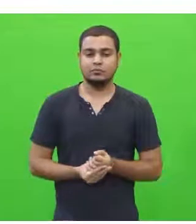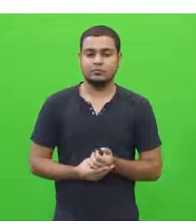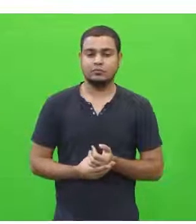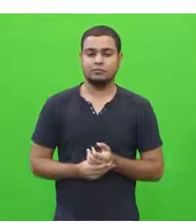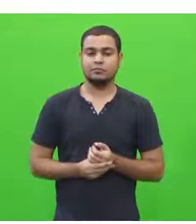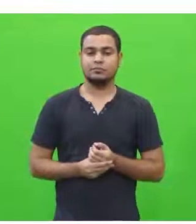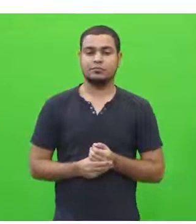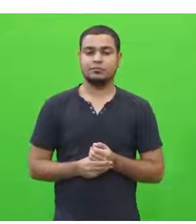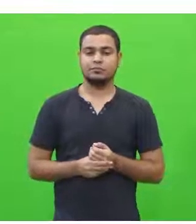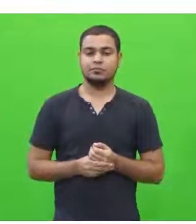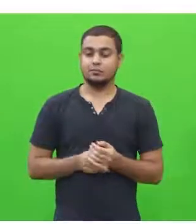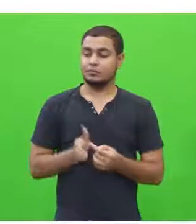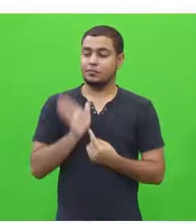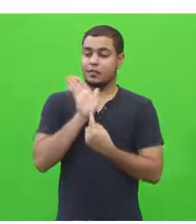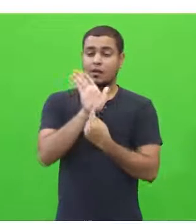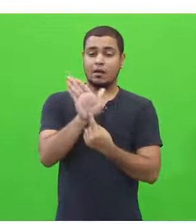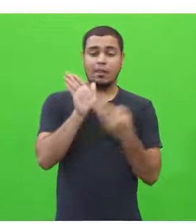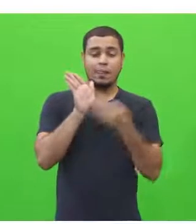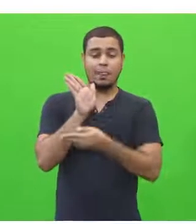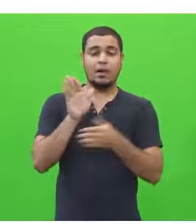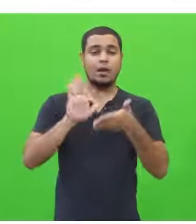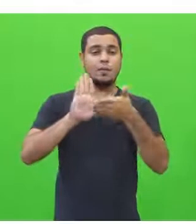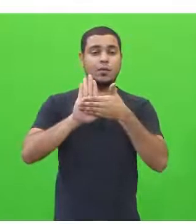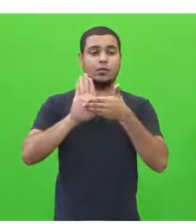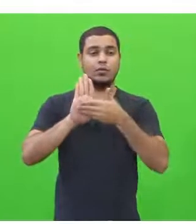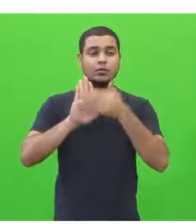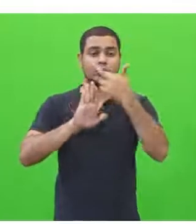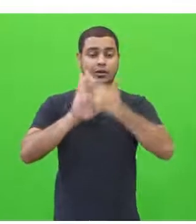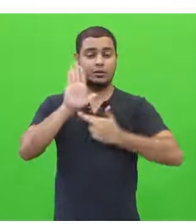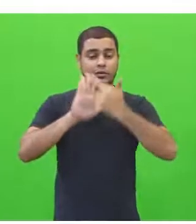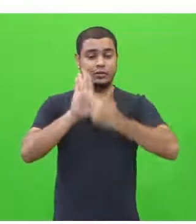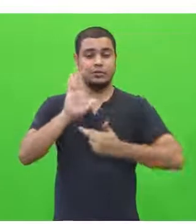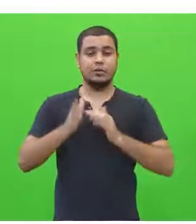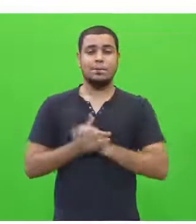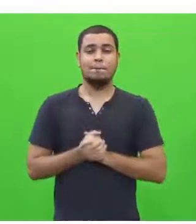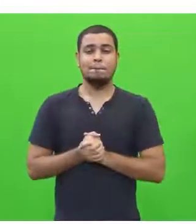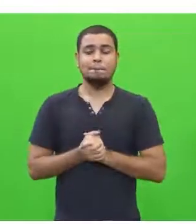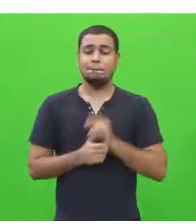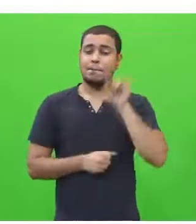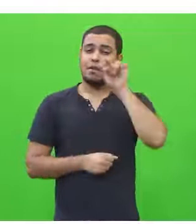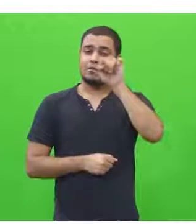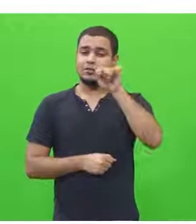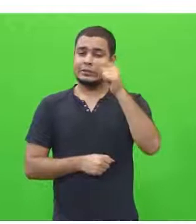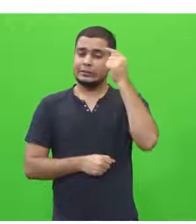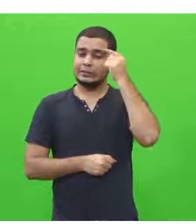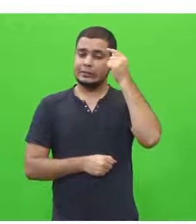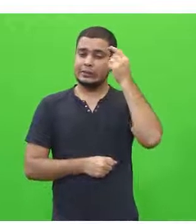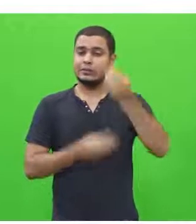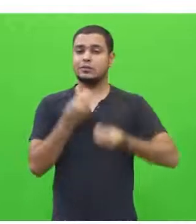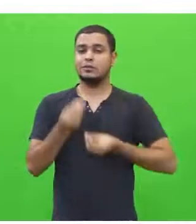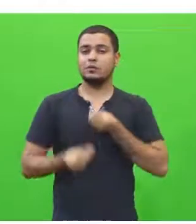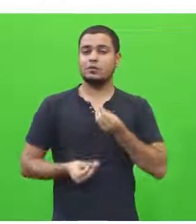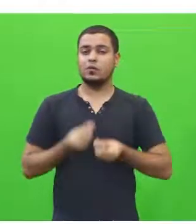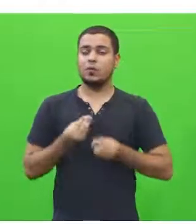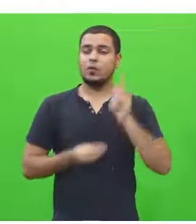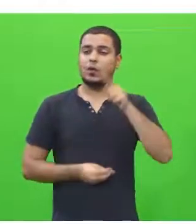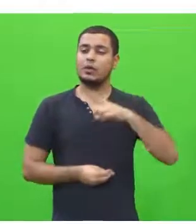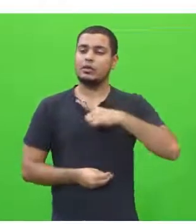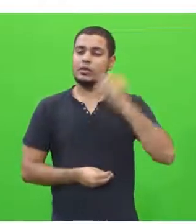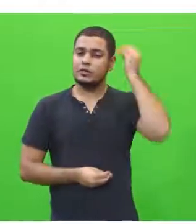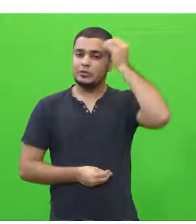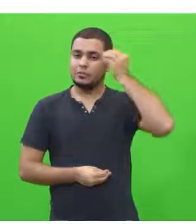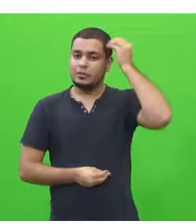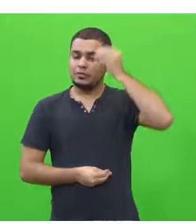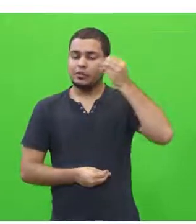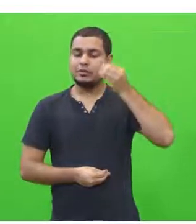Nós trouxemos à tona uma proposta de redação para que vocês possam aí vivenciar